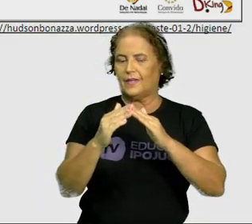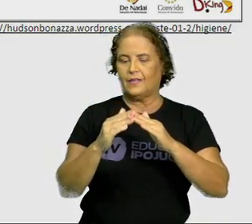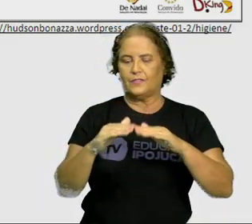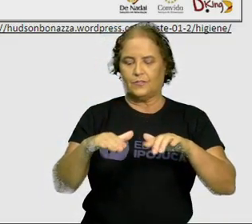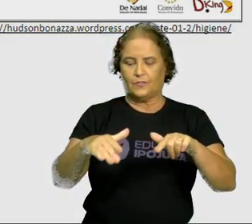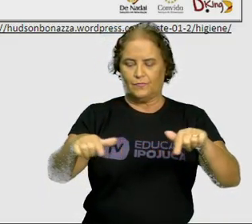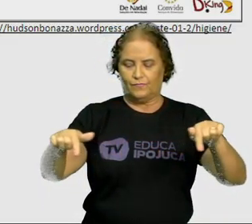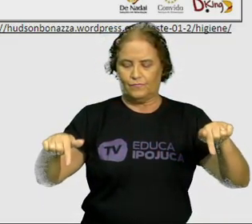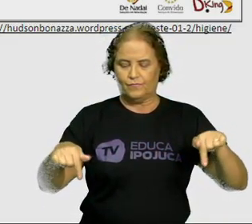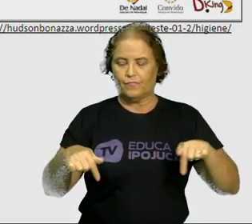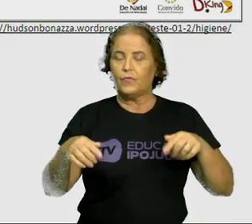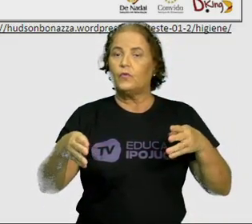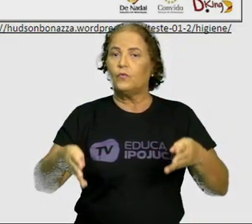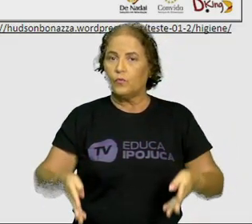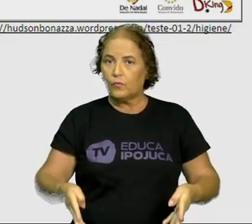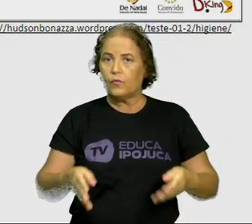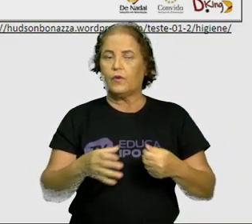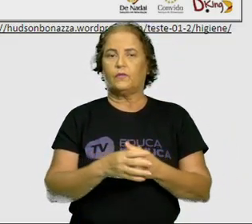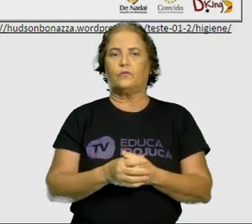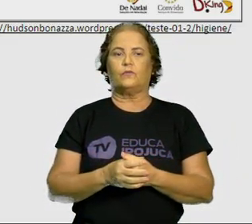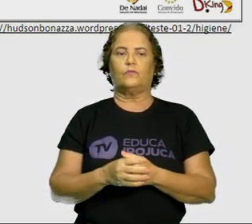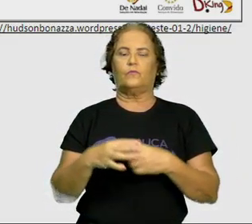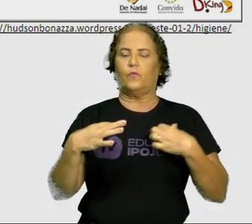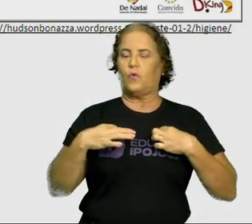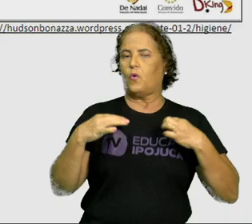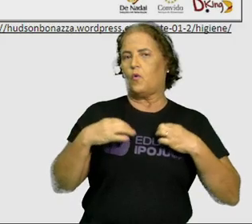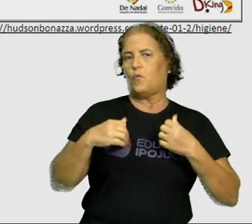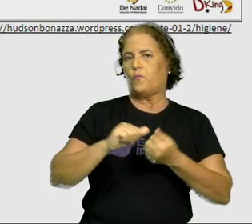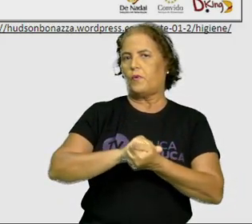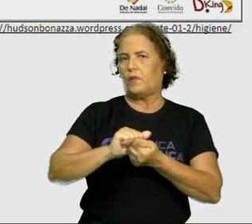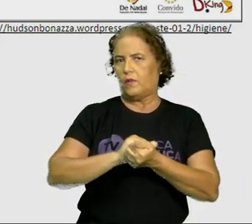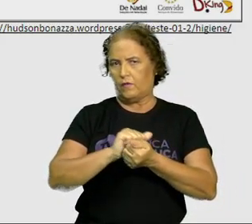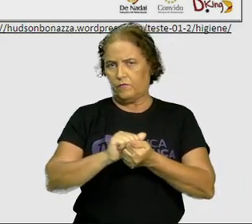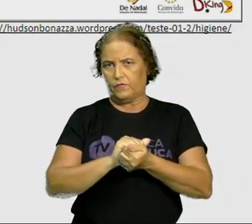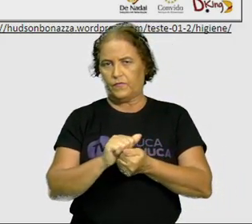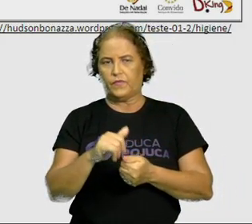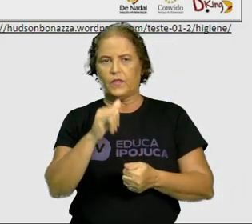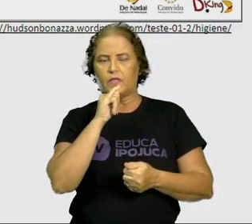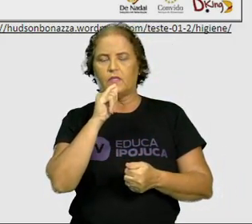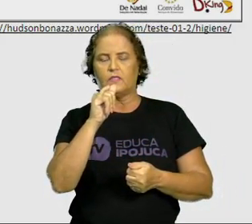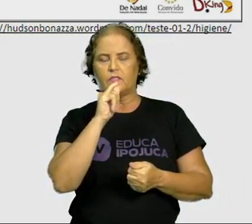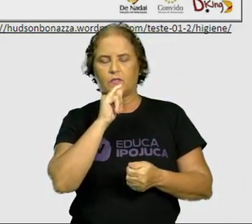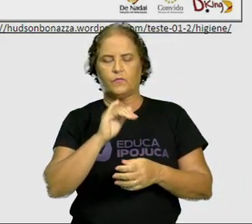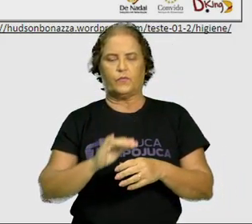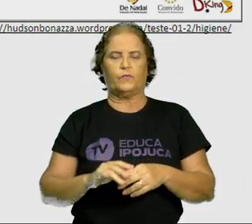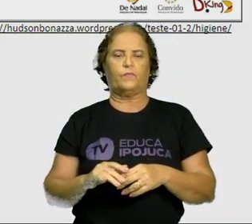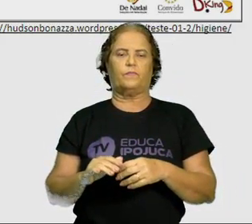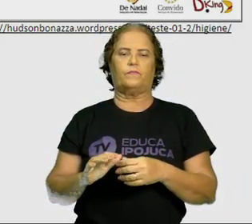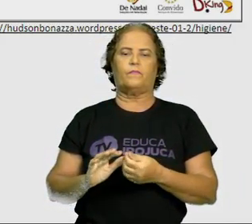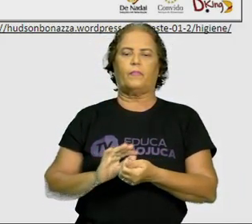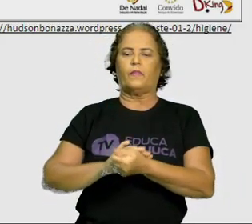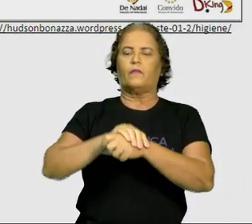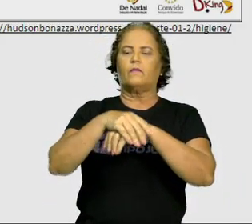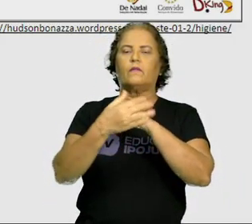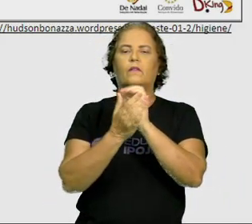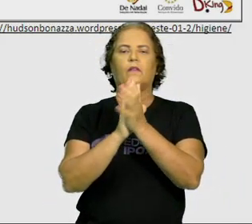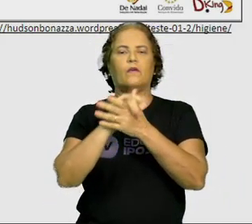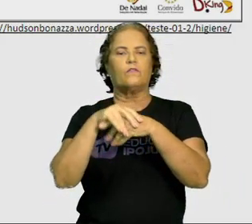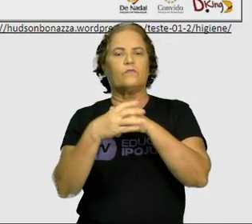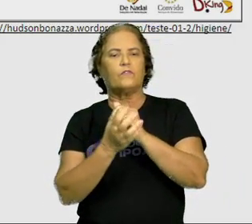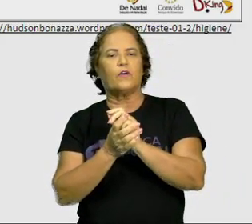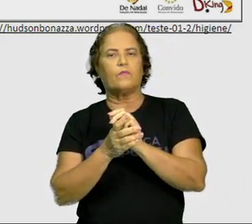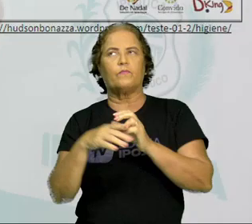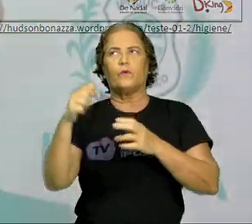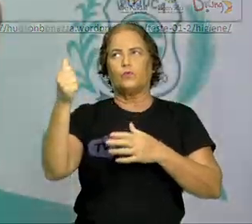Alguns exemplos são tomar banho, lavar as mãos, escovar os dentes, dormir